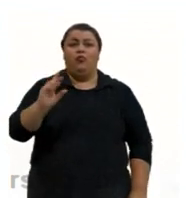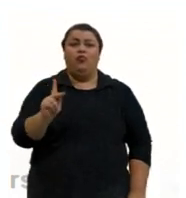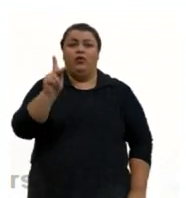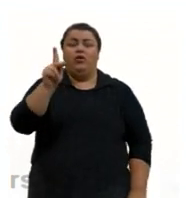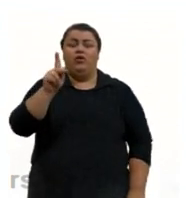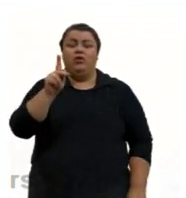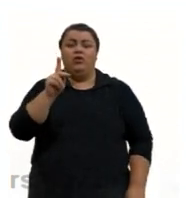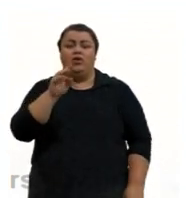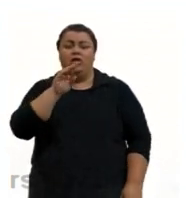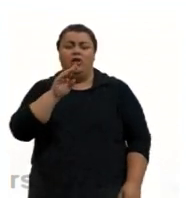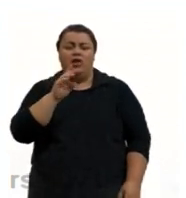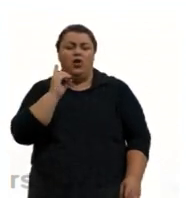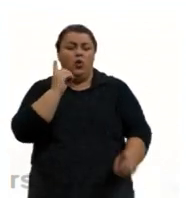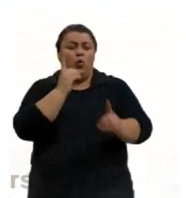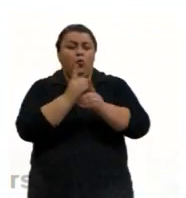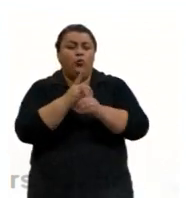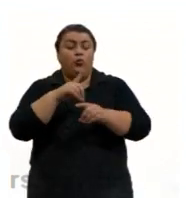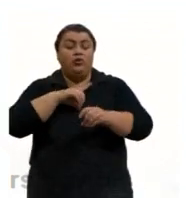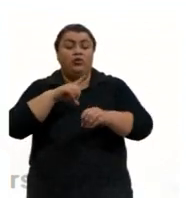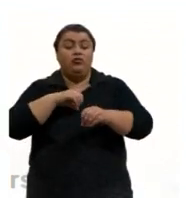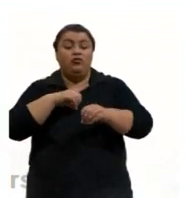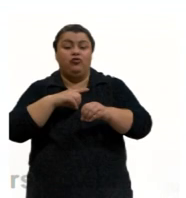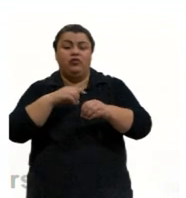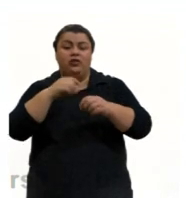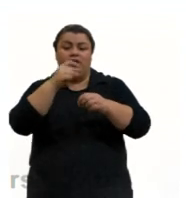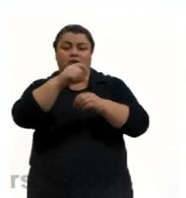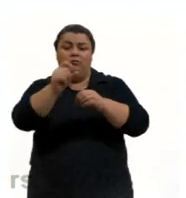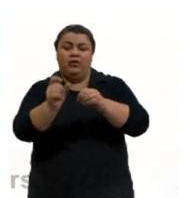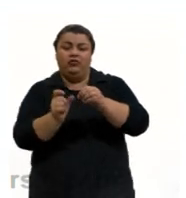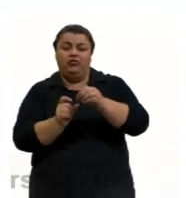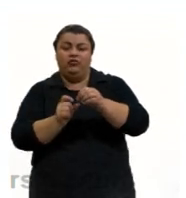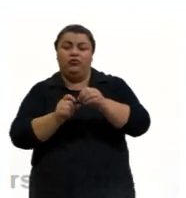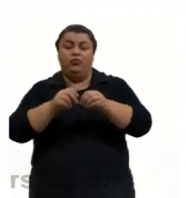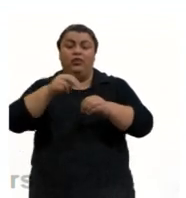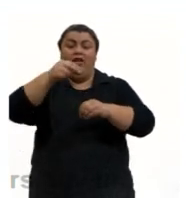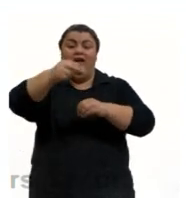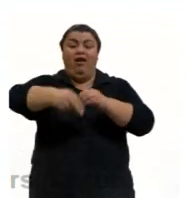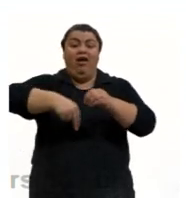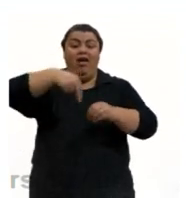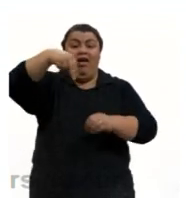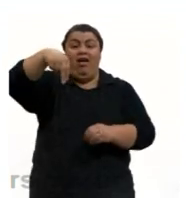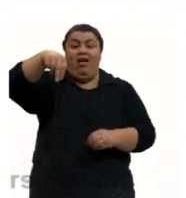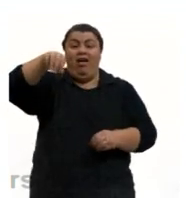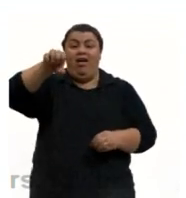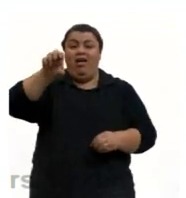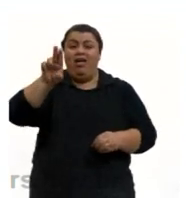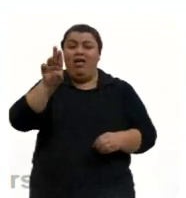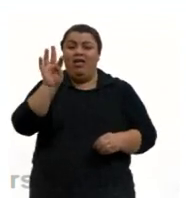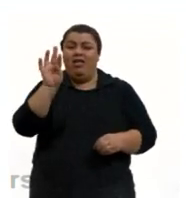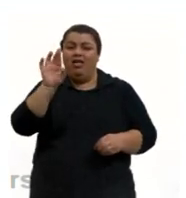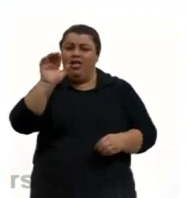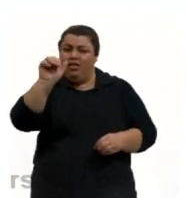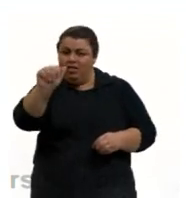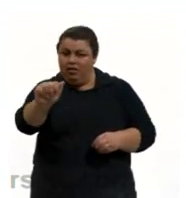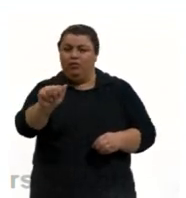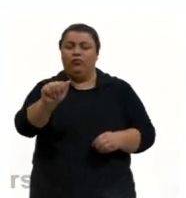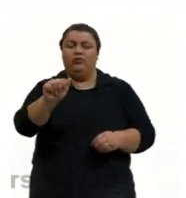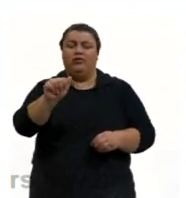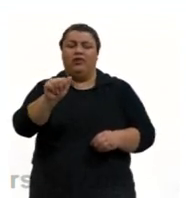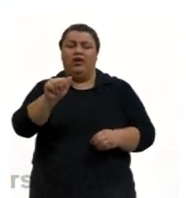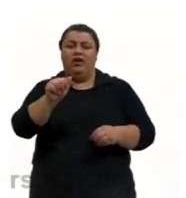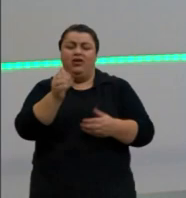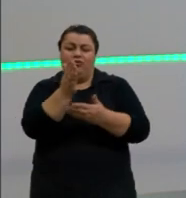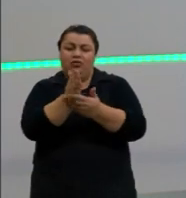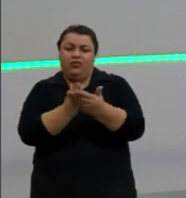partículas neutras no núcleo que ajudavam a diminuir a repulsão entre os prótons, né, nas partículas que estavam